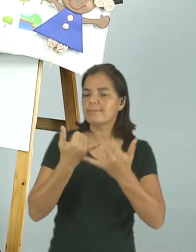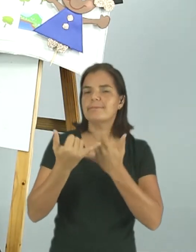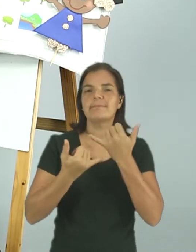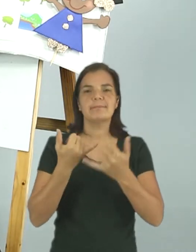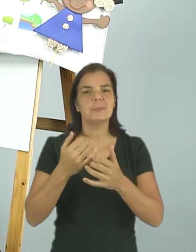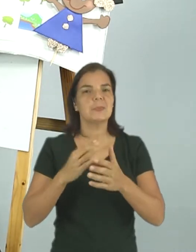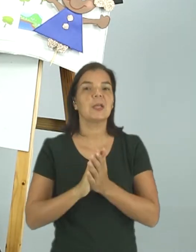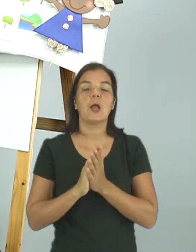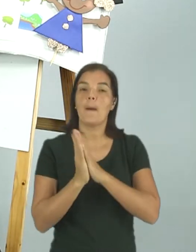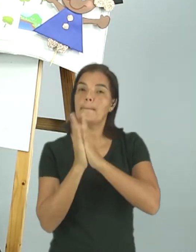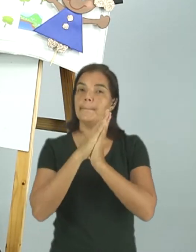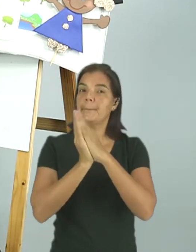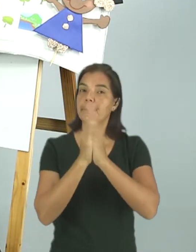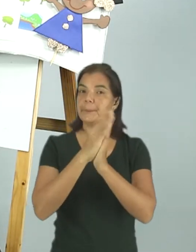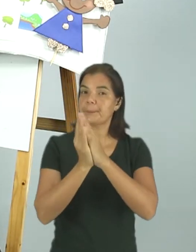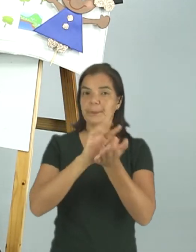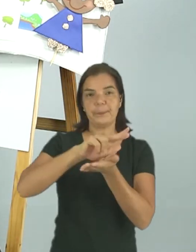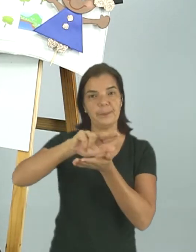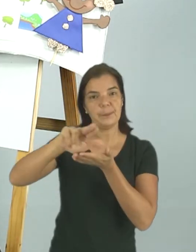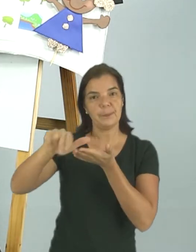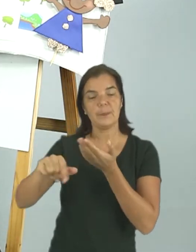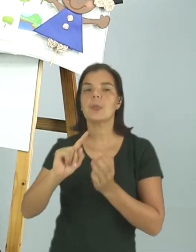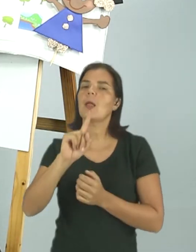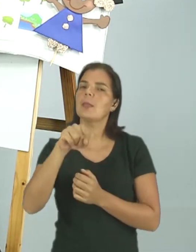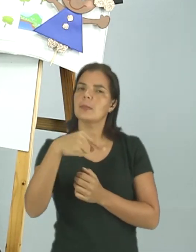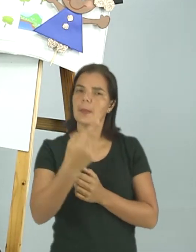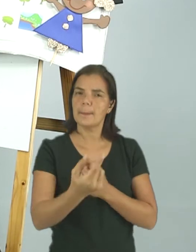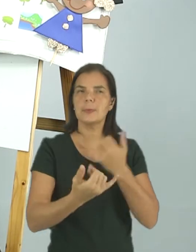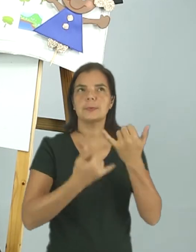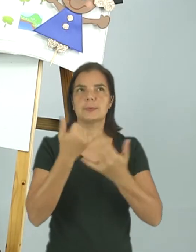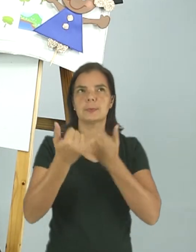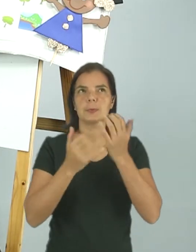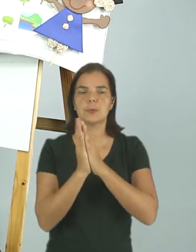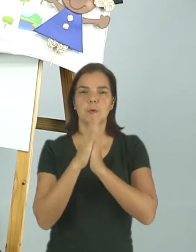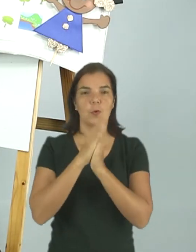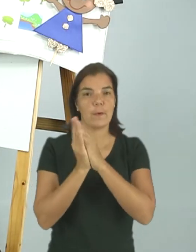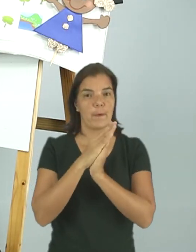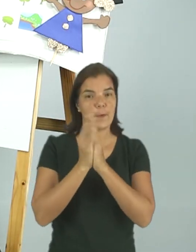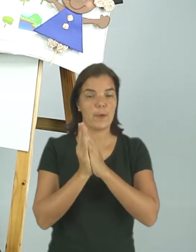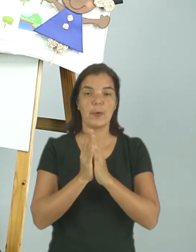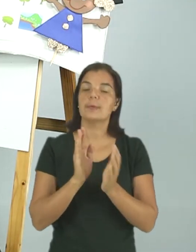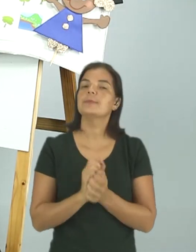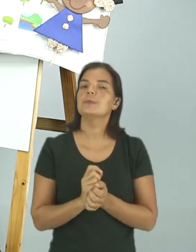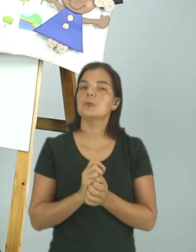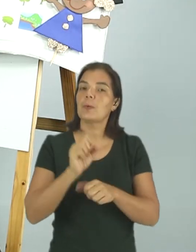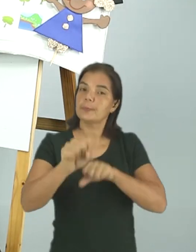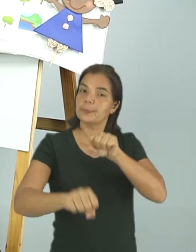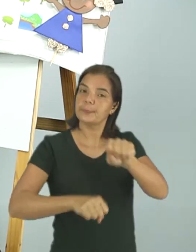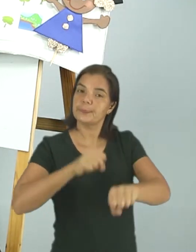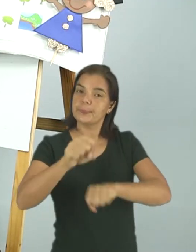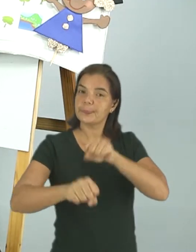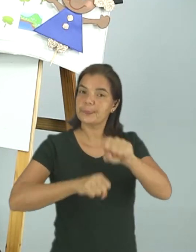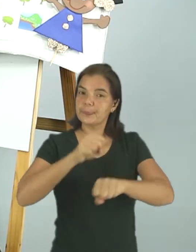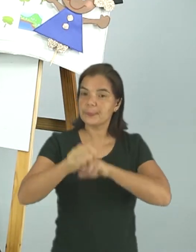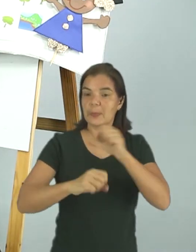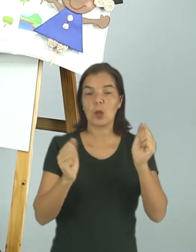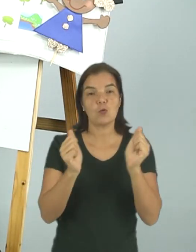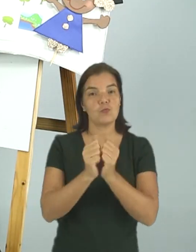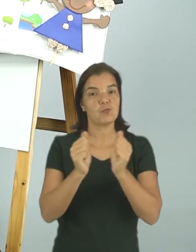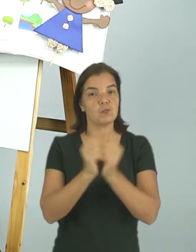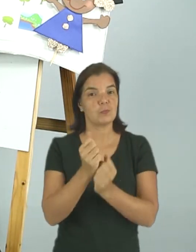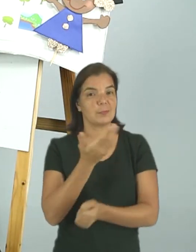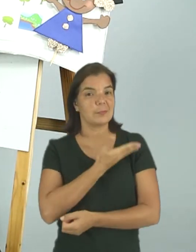bonecas. Depois que ela brincou de boneca, Mila foi andar de bicicleta com as suas